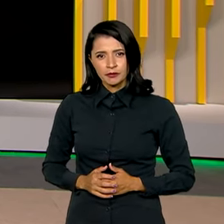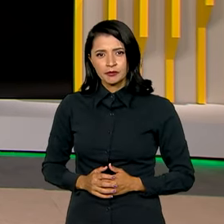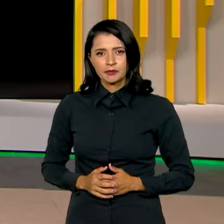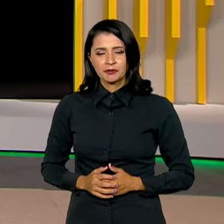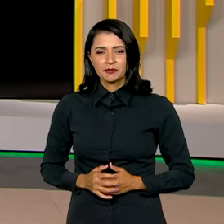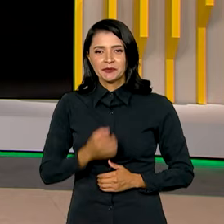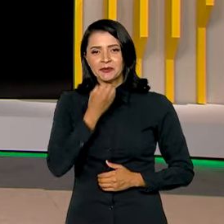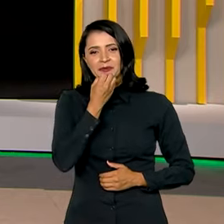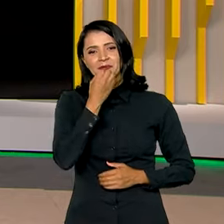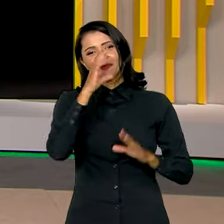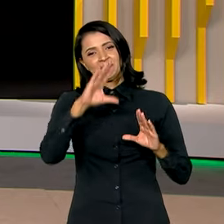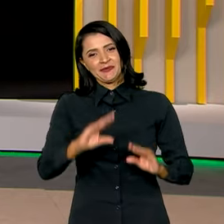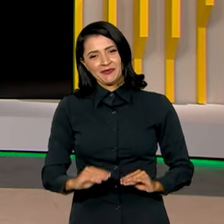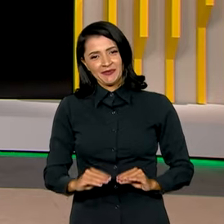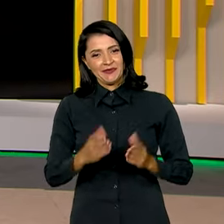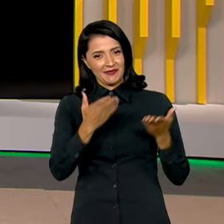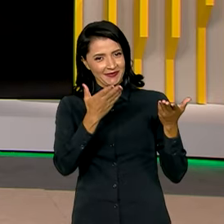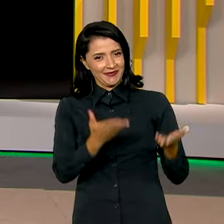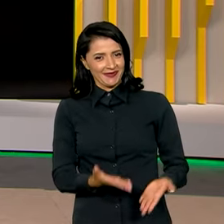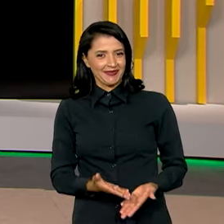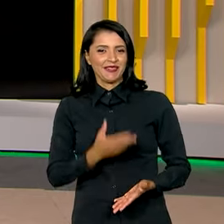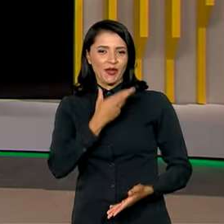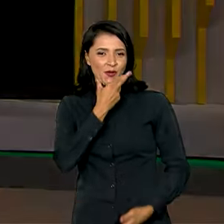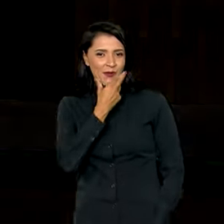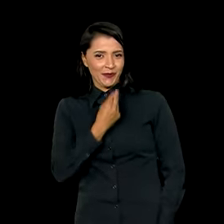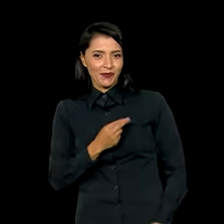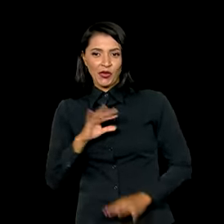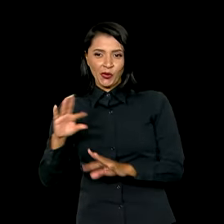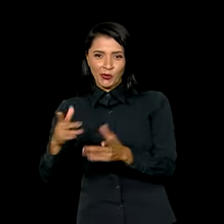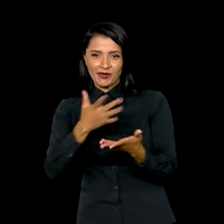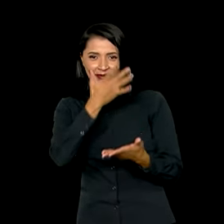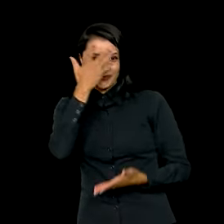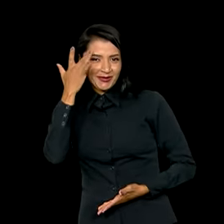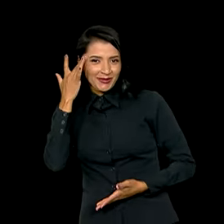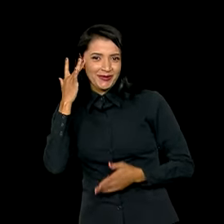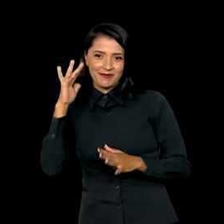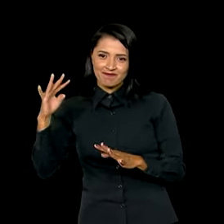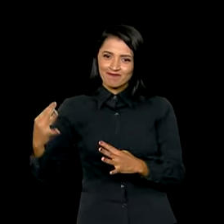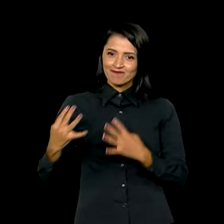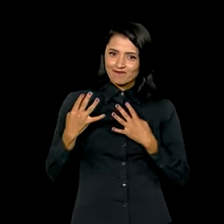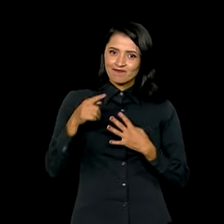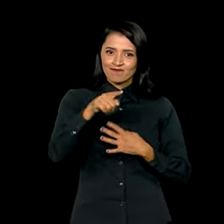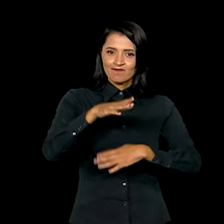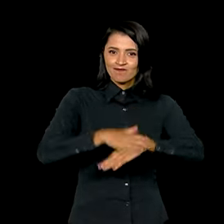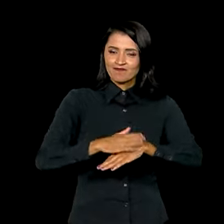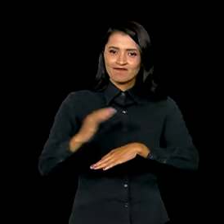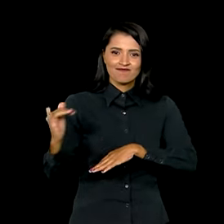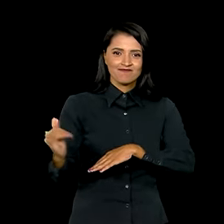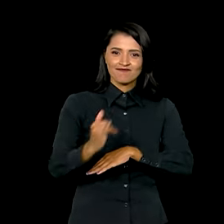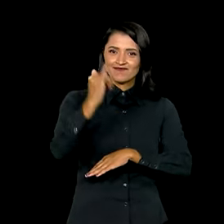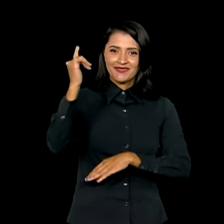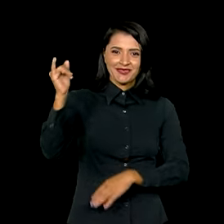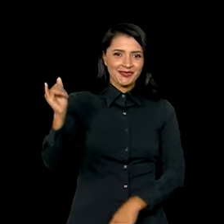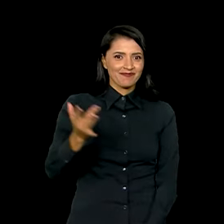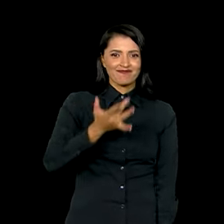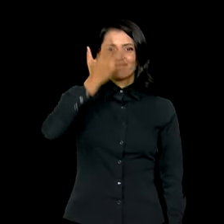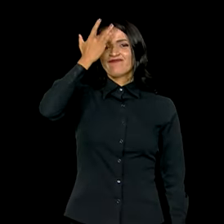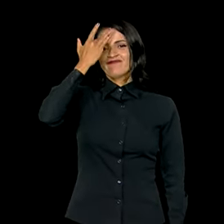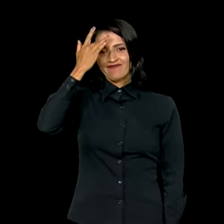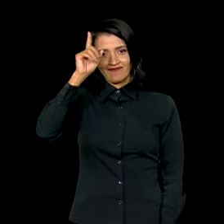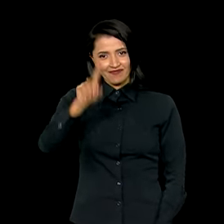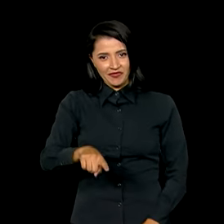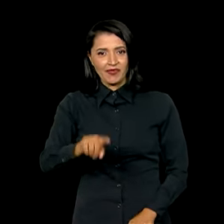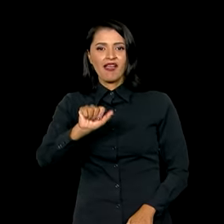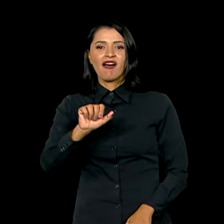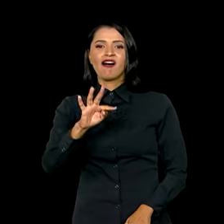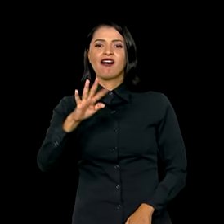Boa noite, Roberto. Boa noite a você que nos assiste. Foi um momento emblemático, importante para ser lembrado. No ato que